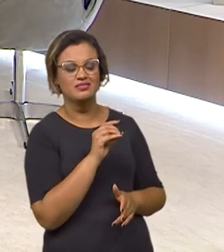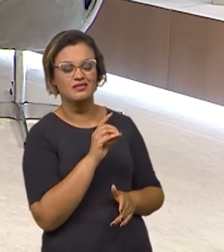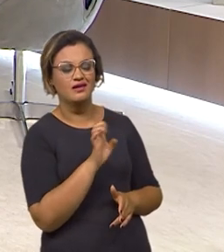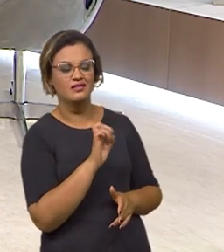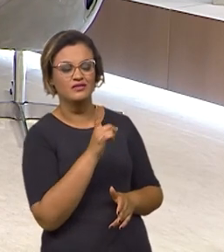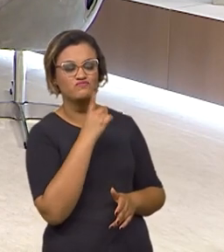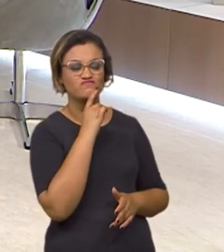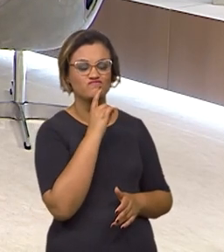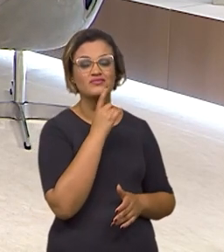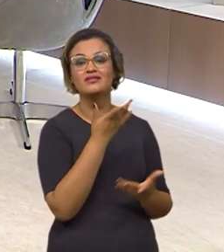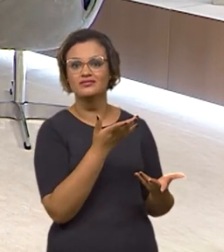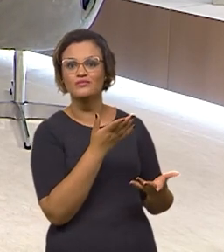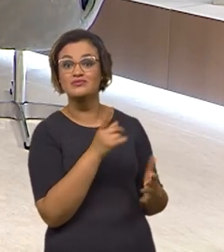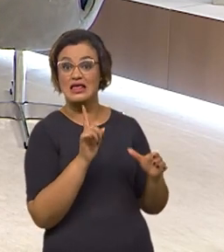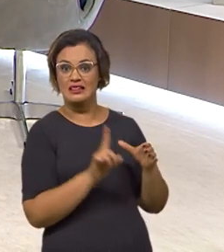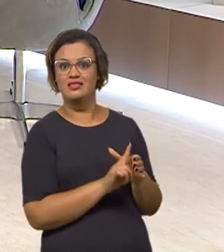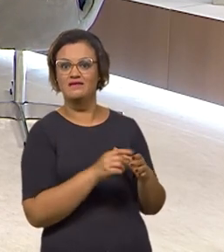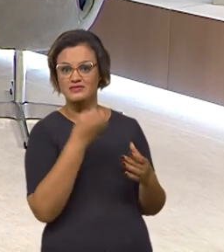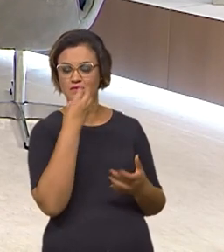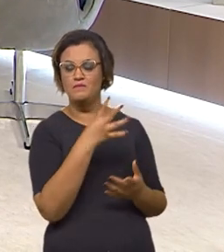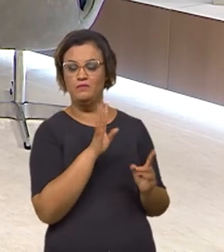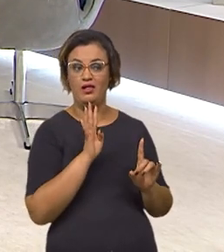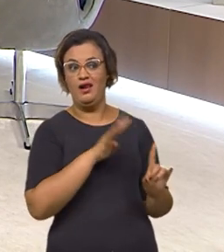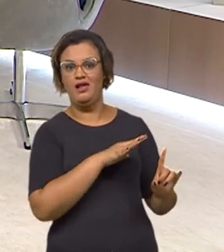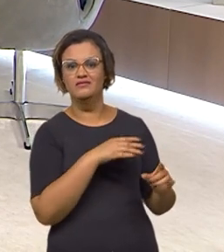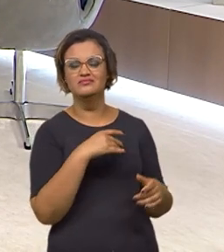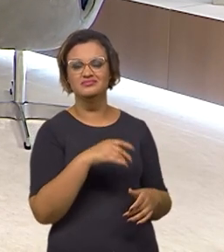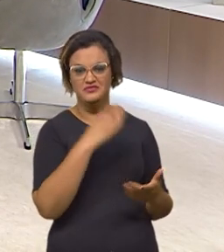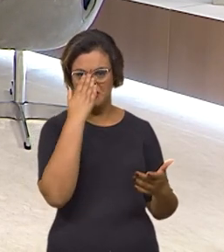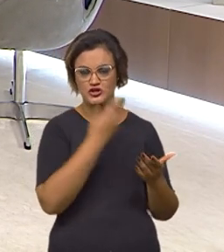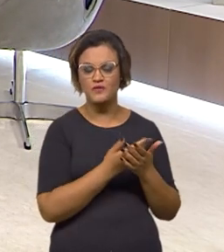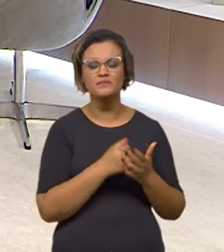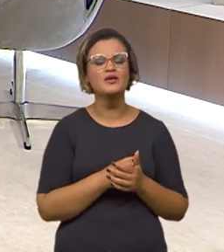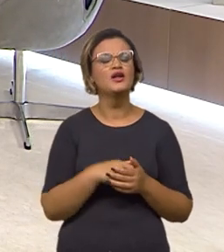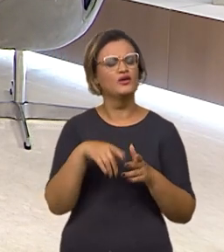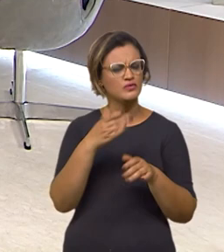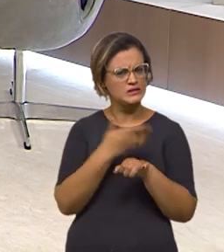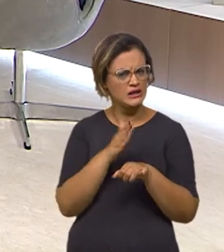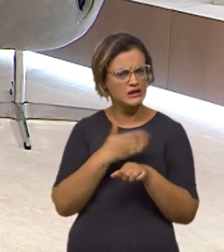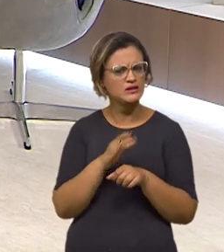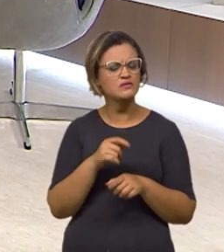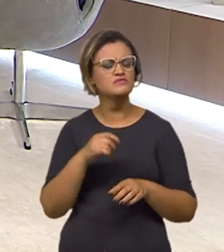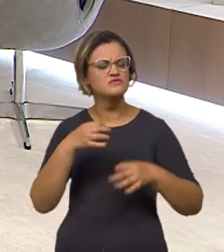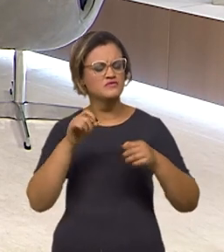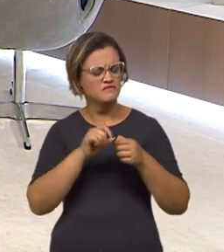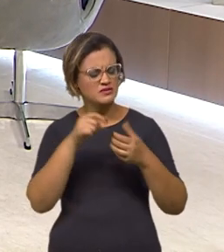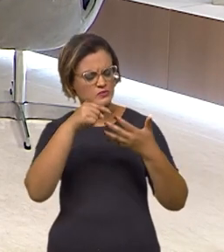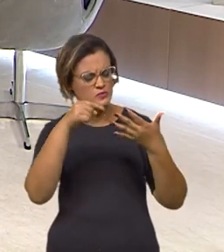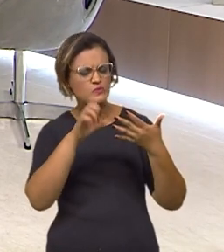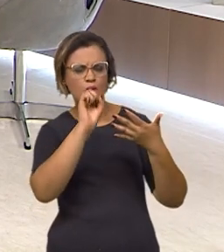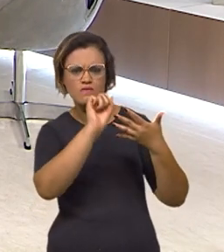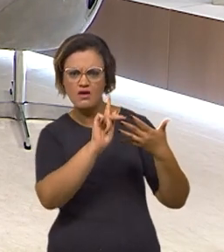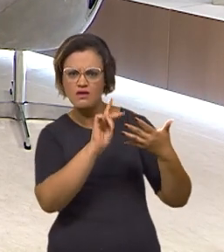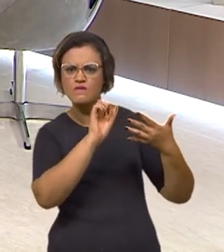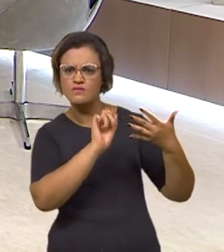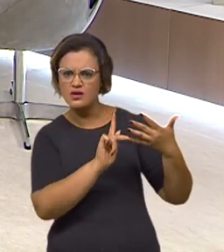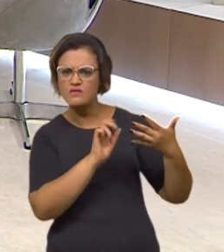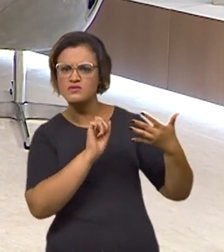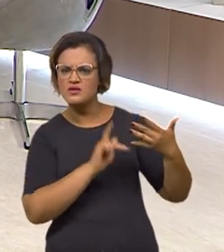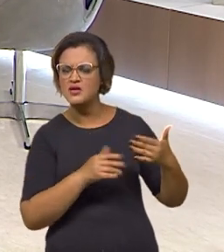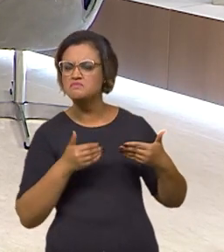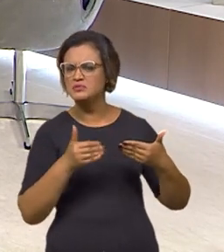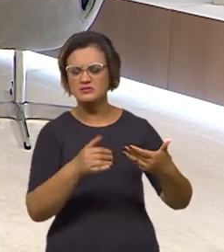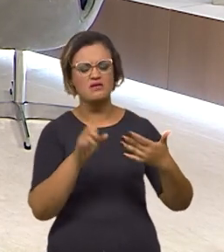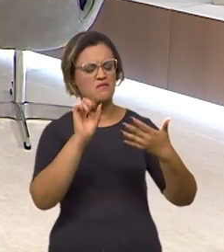Então, a gente tem feito esse trabalho em conjunto com o Ministério da Economia, fizemos nosso dever de casa também no Ministério da Infraestrutura. Todos os ministérios ali, Agricultura,